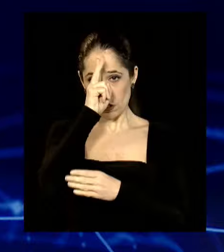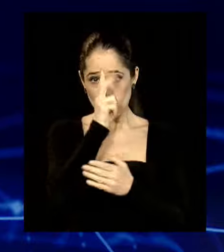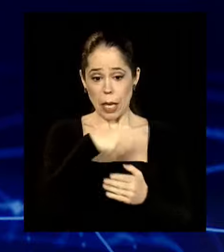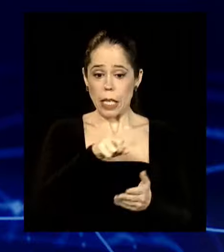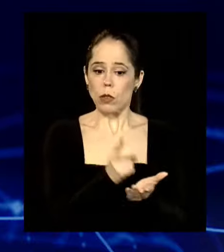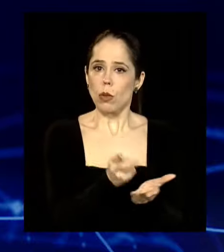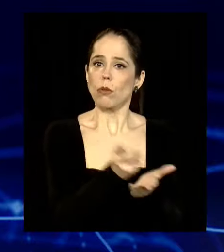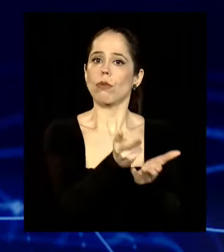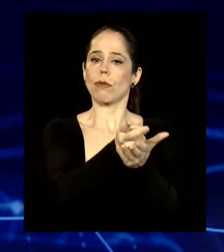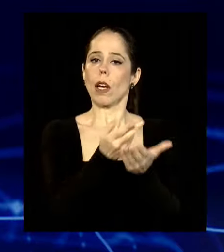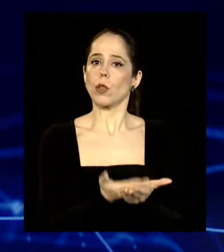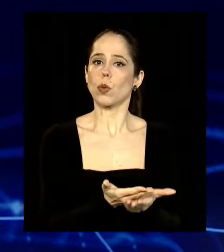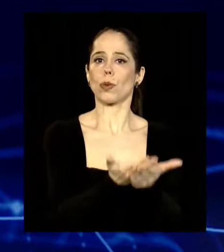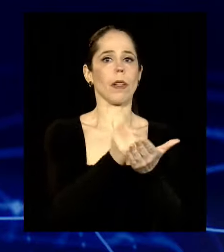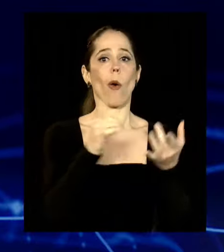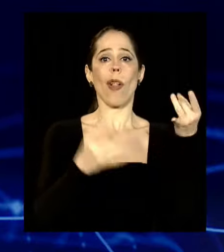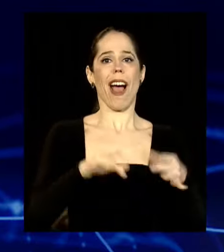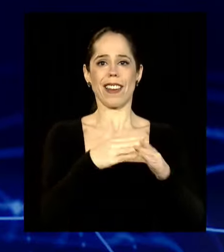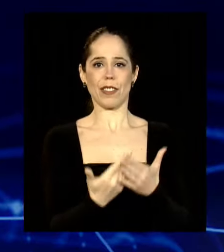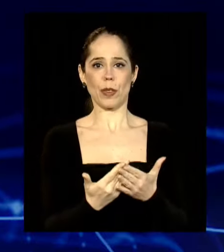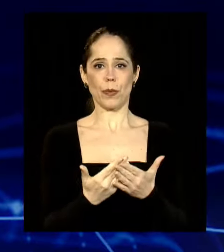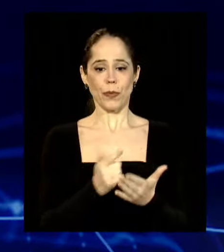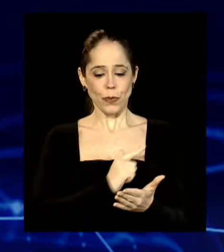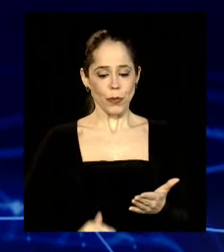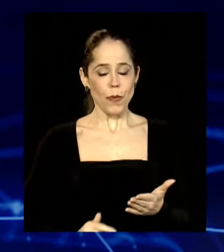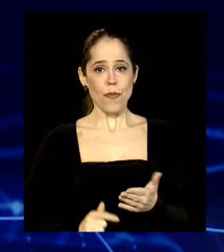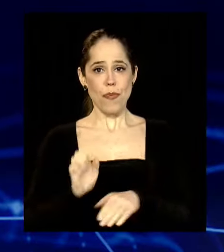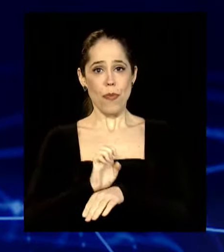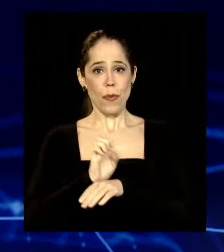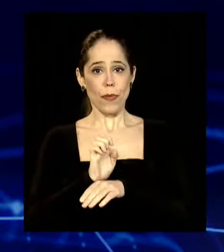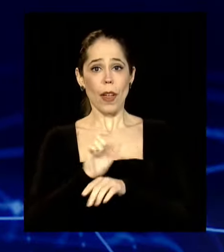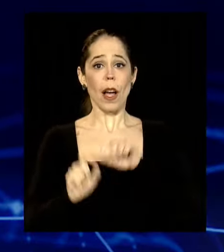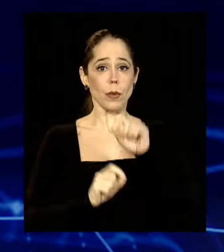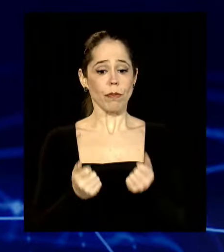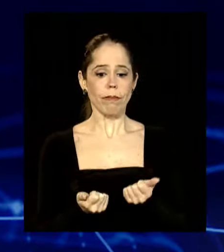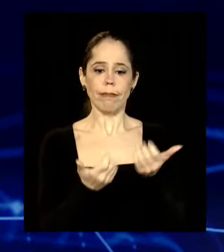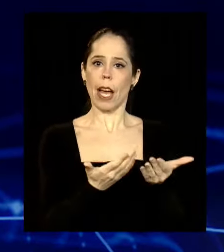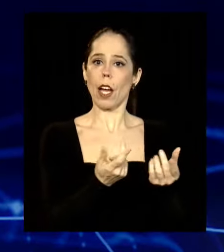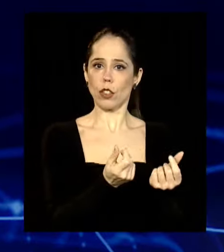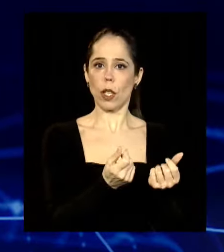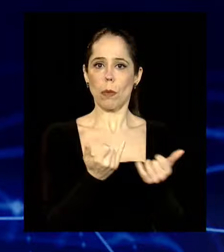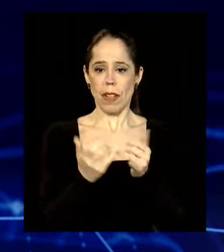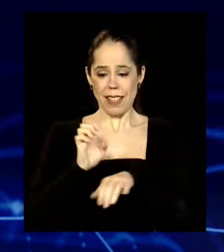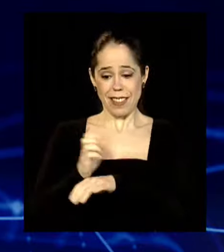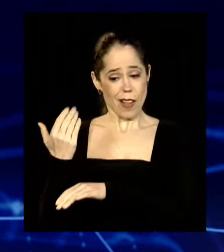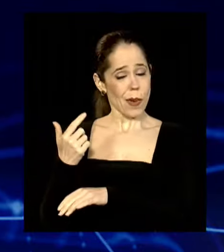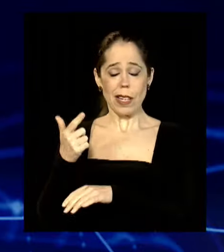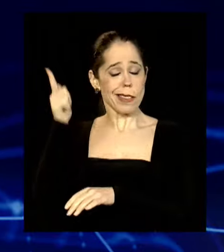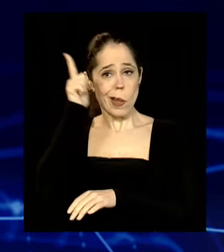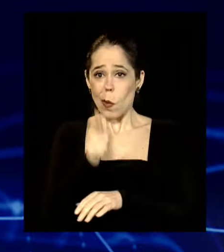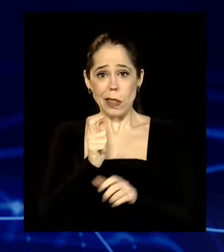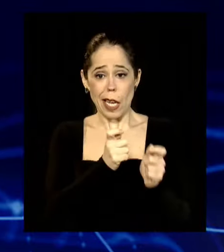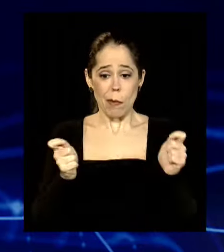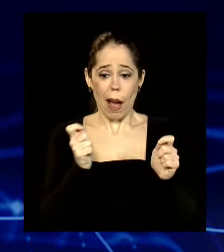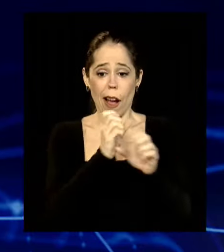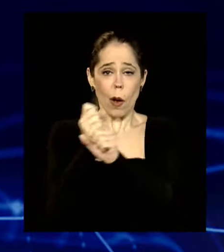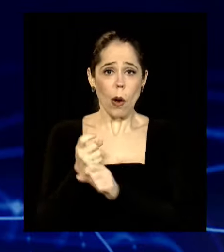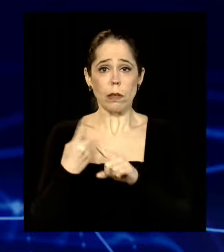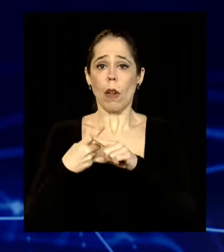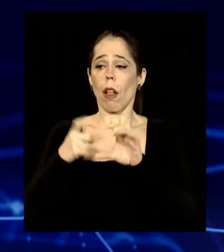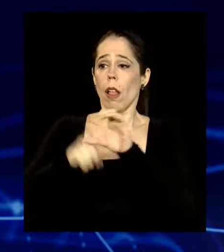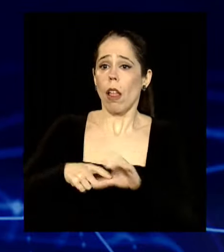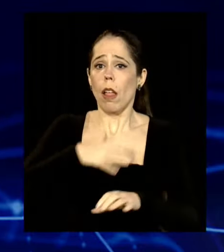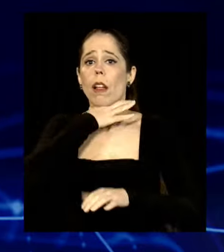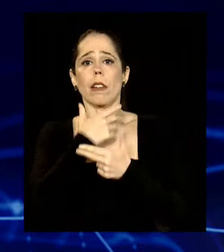de aula. O governo remunera dinheiro do estado do Rio Grande do Sul. Imagina, aquele estado que nem conseguia pagar as contas, agora consegue fazer transferência de renda,